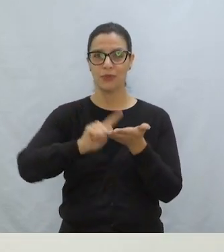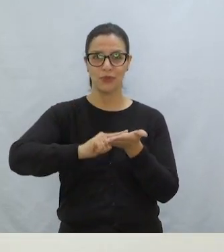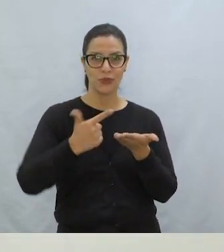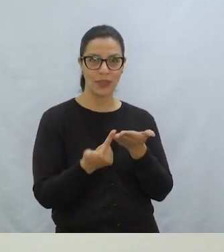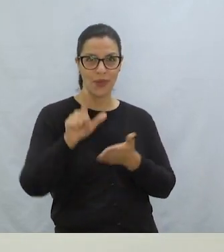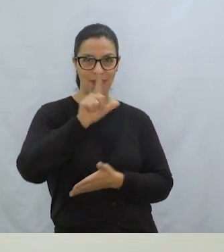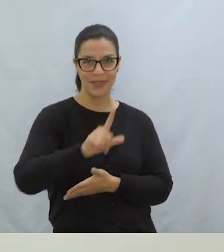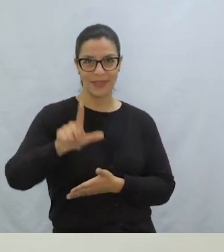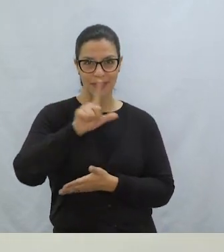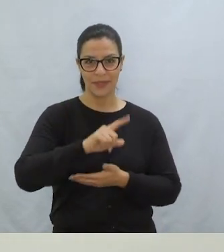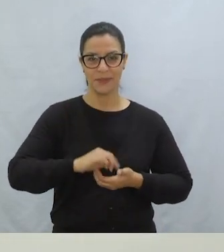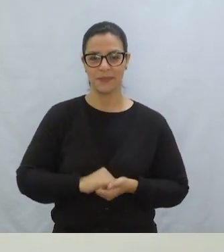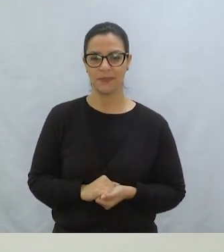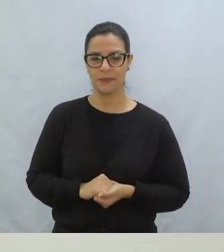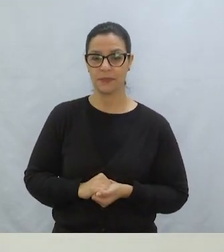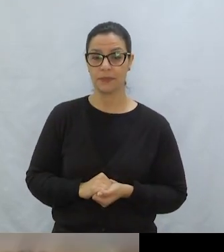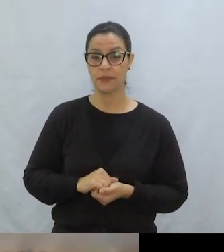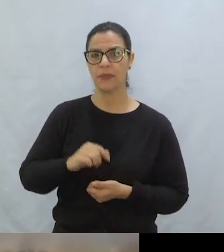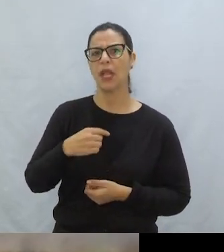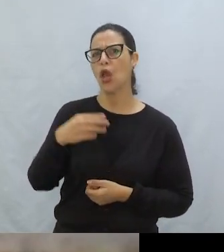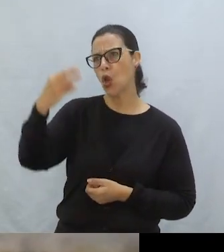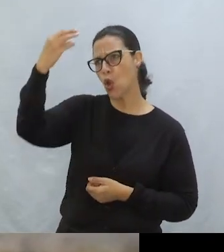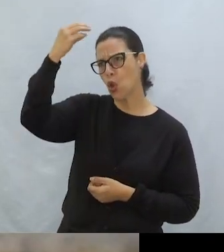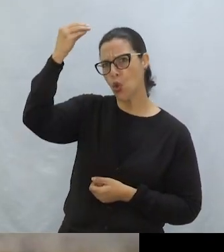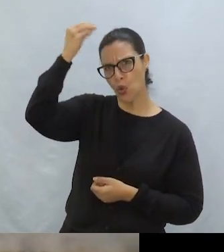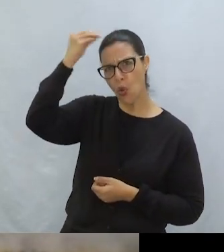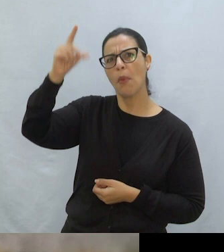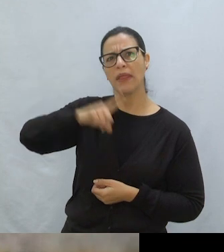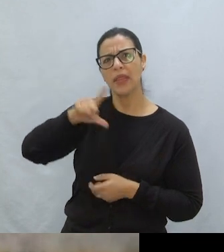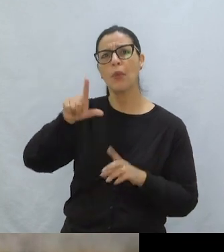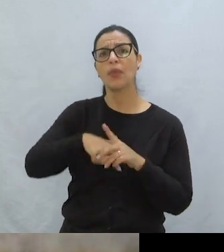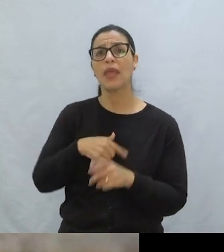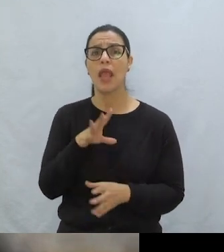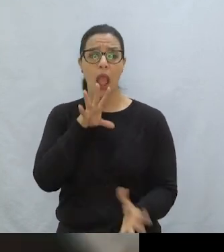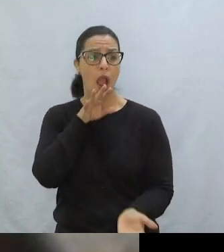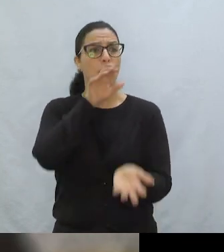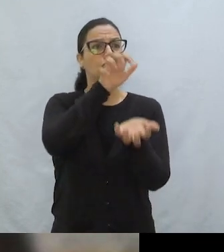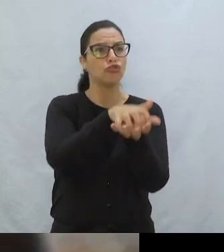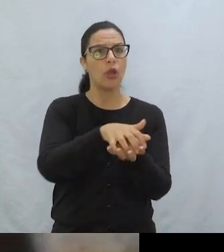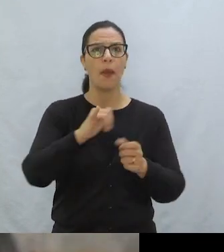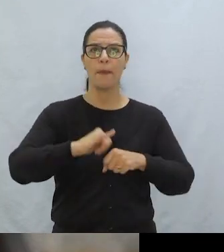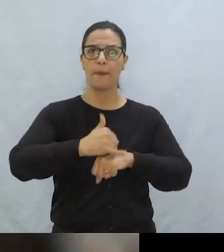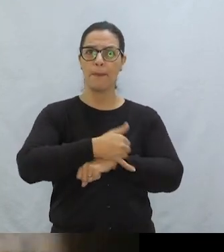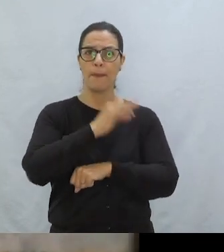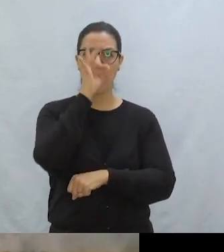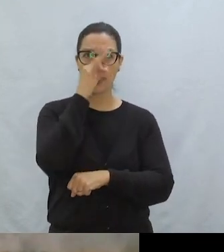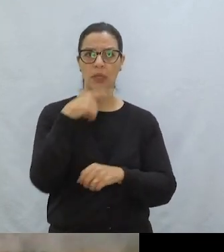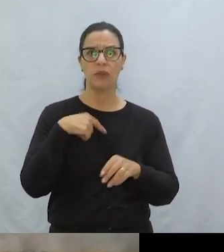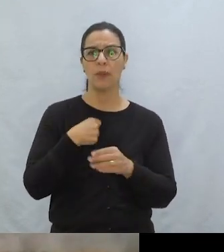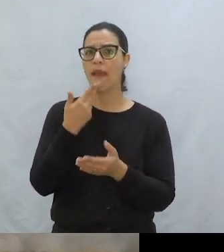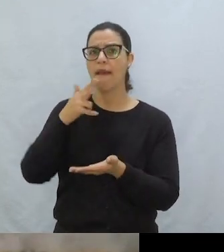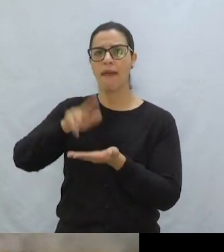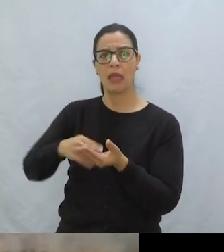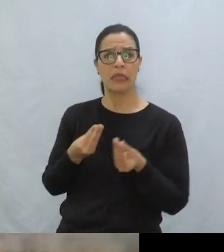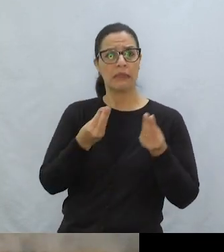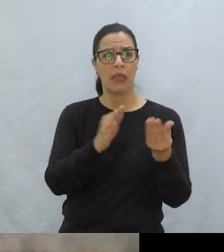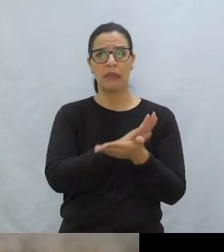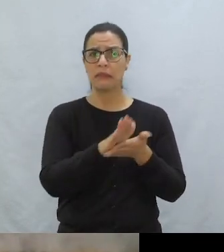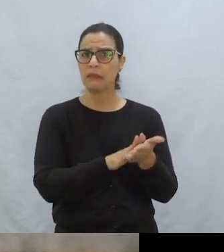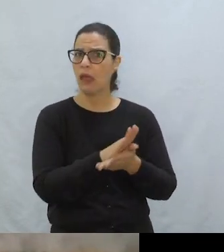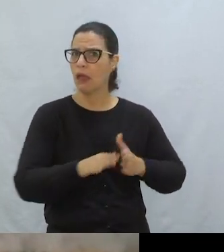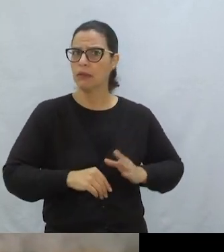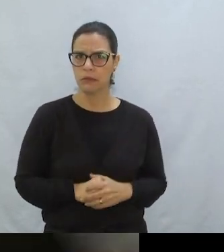Literário O lobo é culpado Porque ele queria comer os porquinhos Não entregar a carta da mãe dos